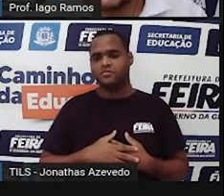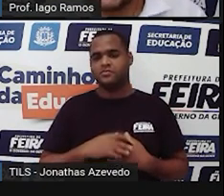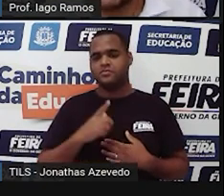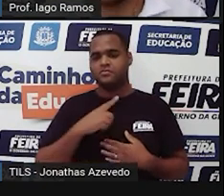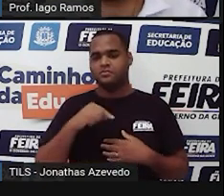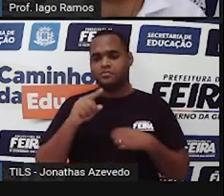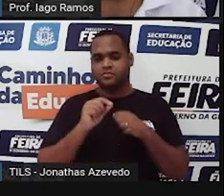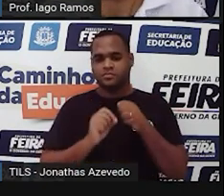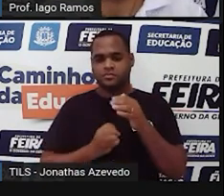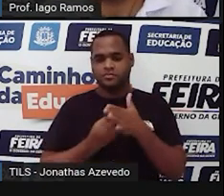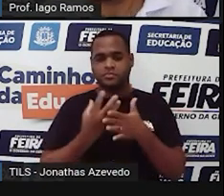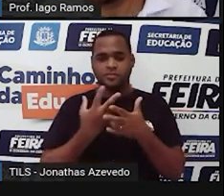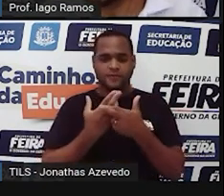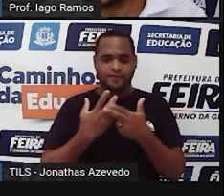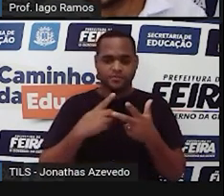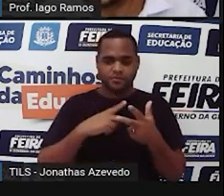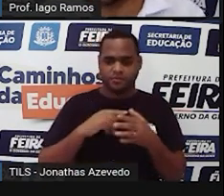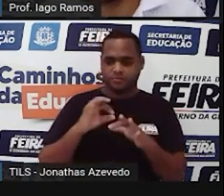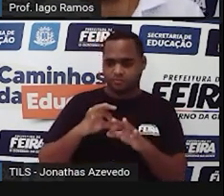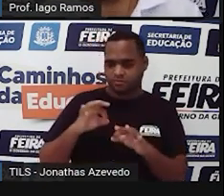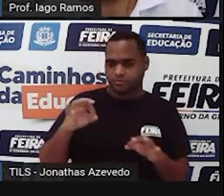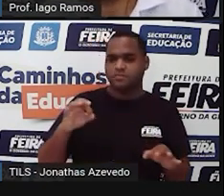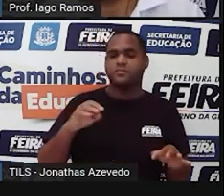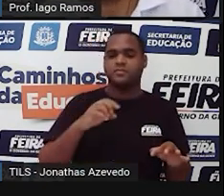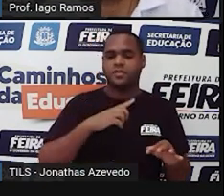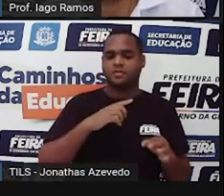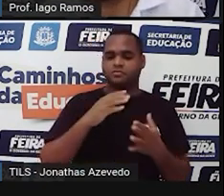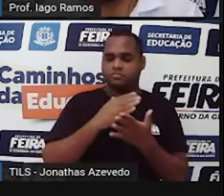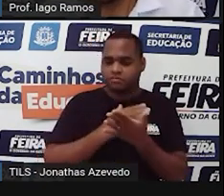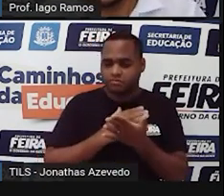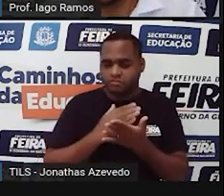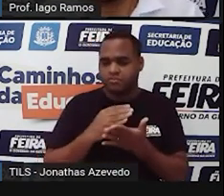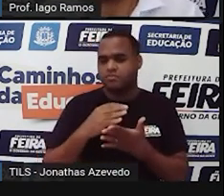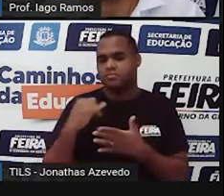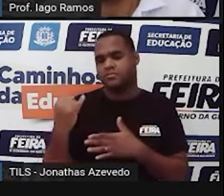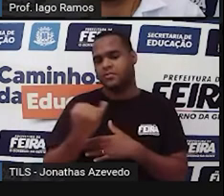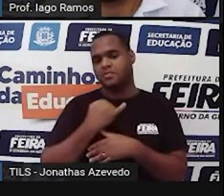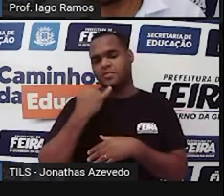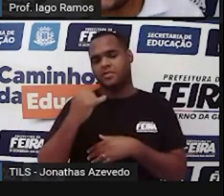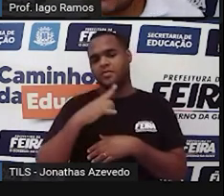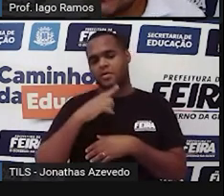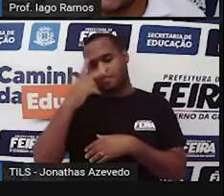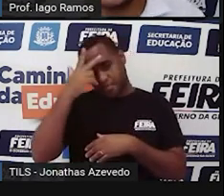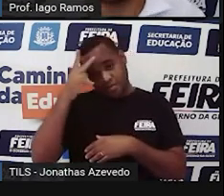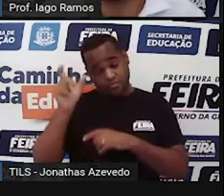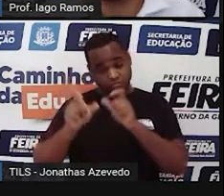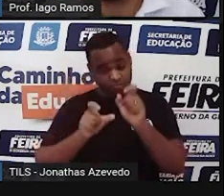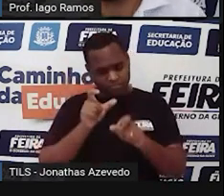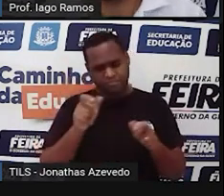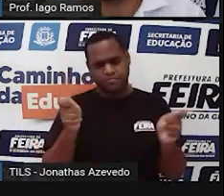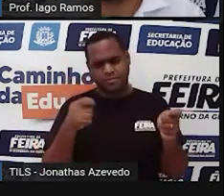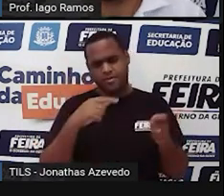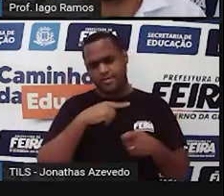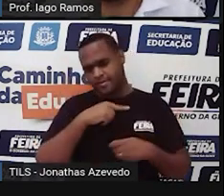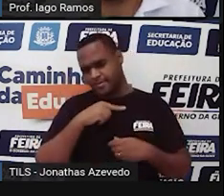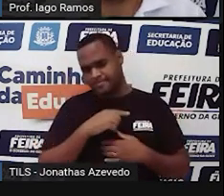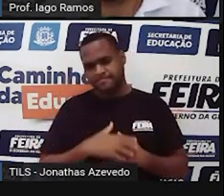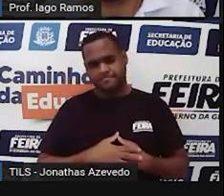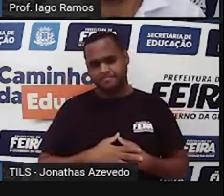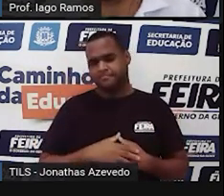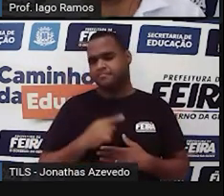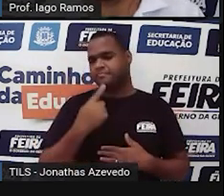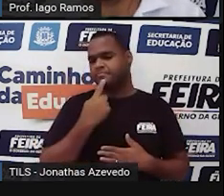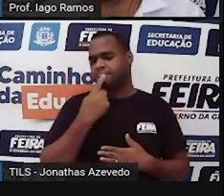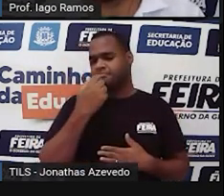surgiu essa coisa de medir, que foi a partir de uma necessidade que o ser humano teve, a gente falou aí